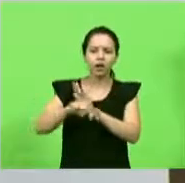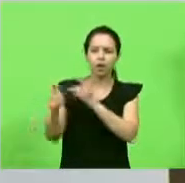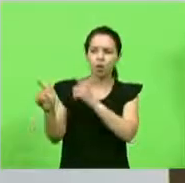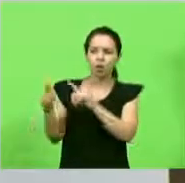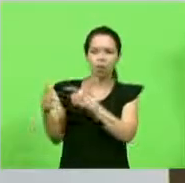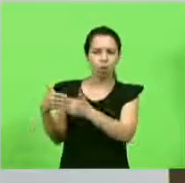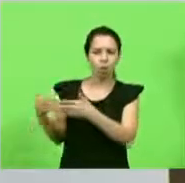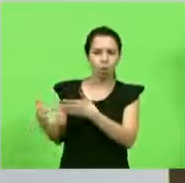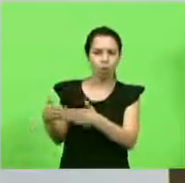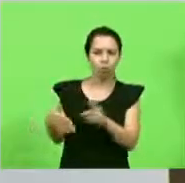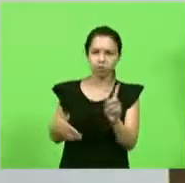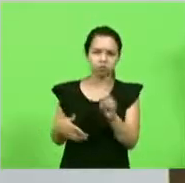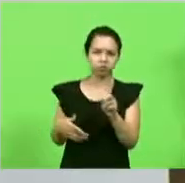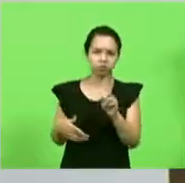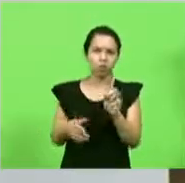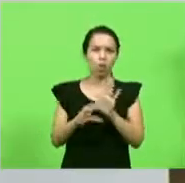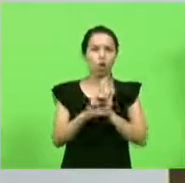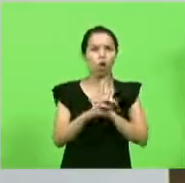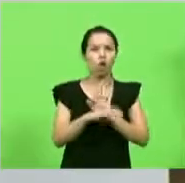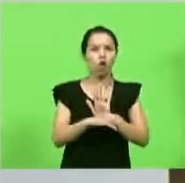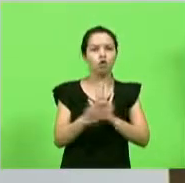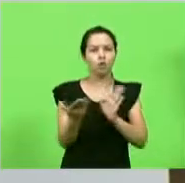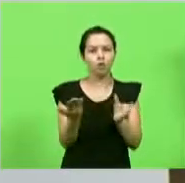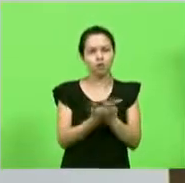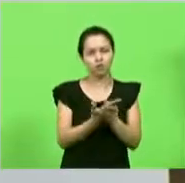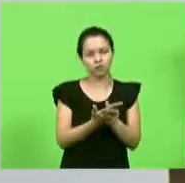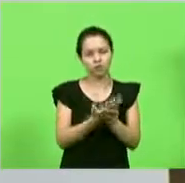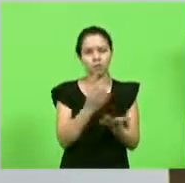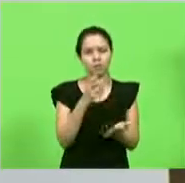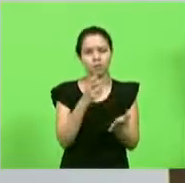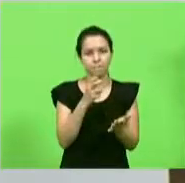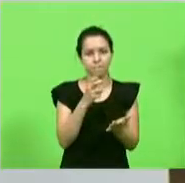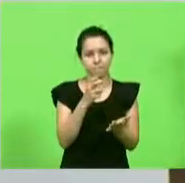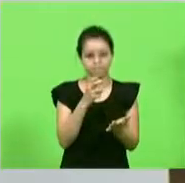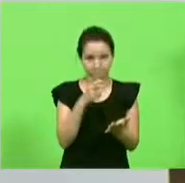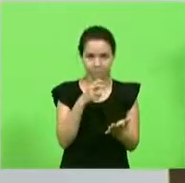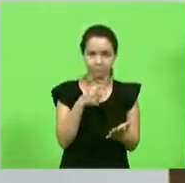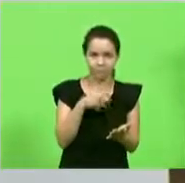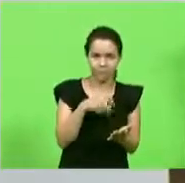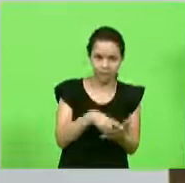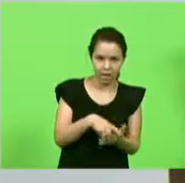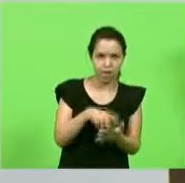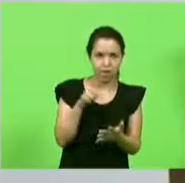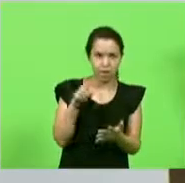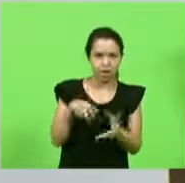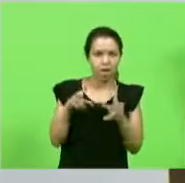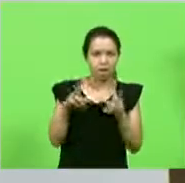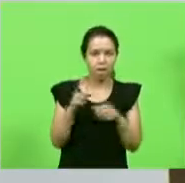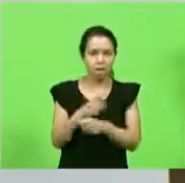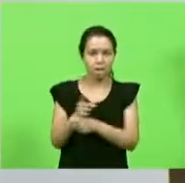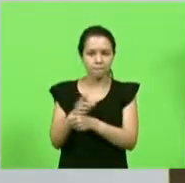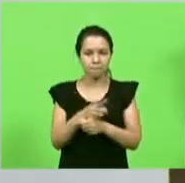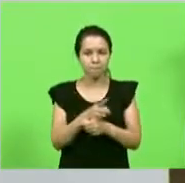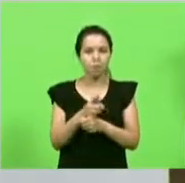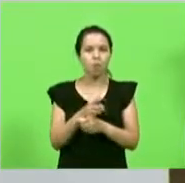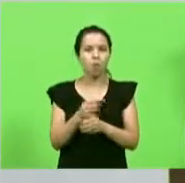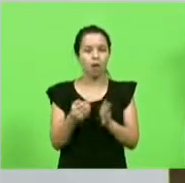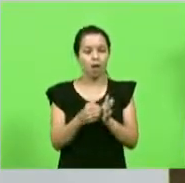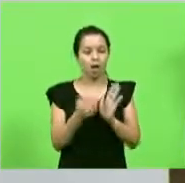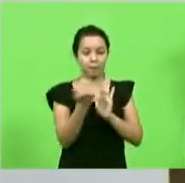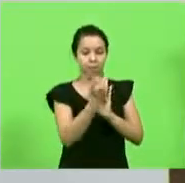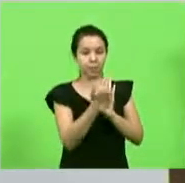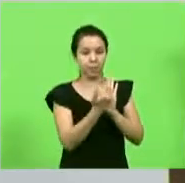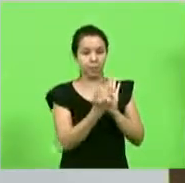Código de Processo Penal, CPP, que é a bússola regimental do processo,